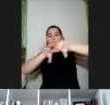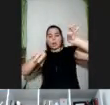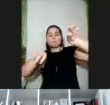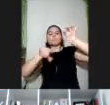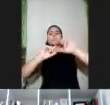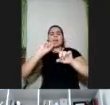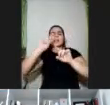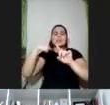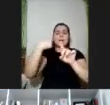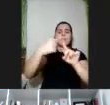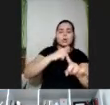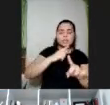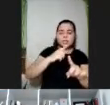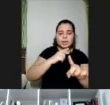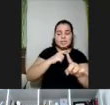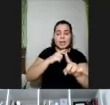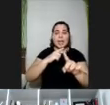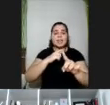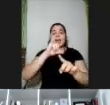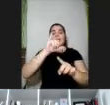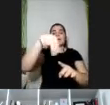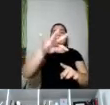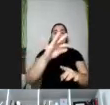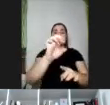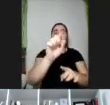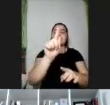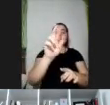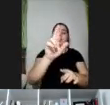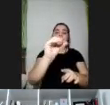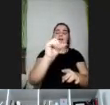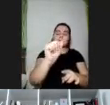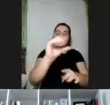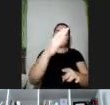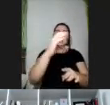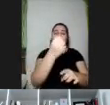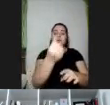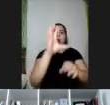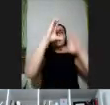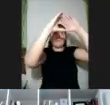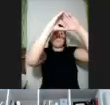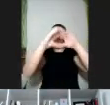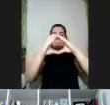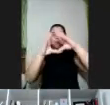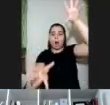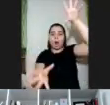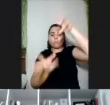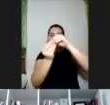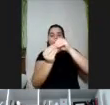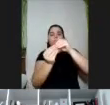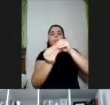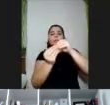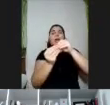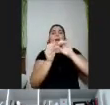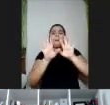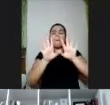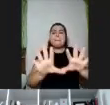a gente tem essa perspectiva da integração, onde esse grupo é trazido para dentro dos espaços comuns, mas ainda